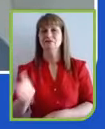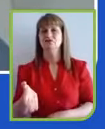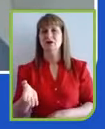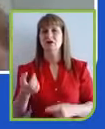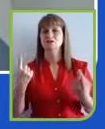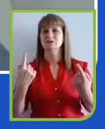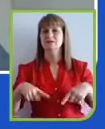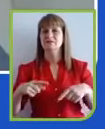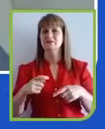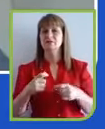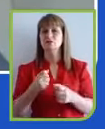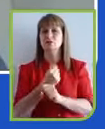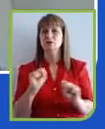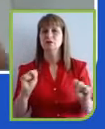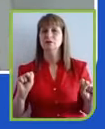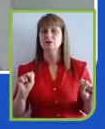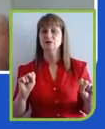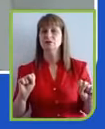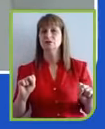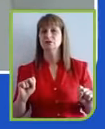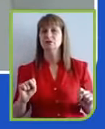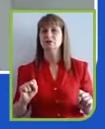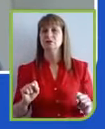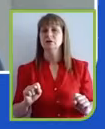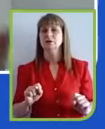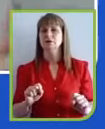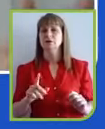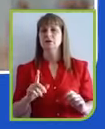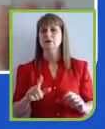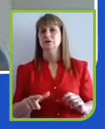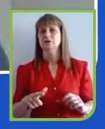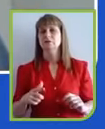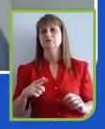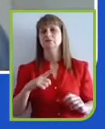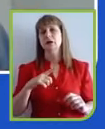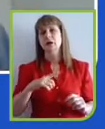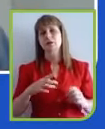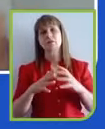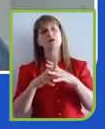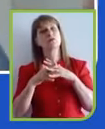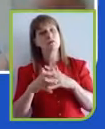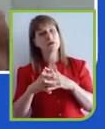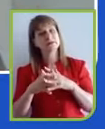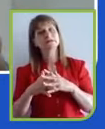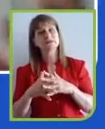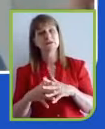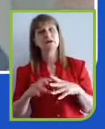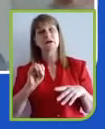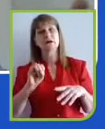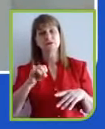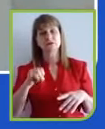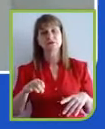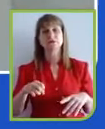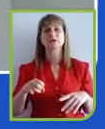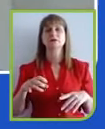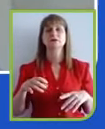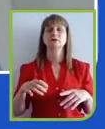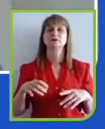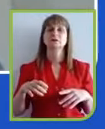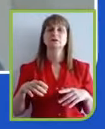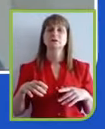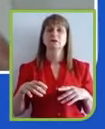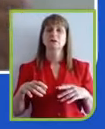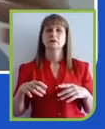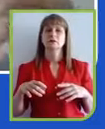interdependência como caldo, traz uma complexidade. Não é à toa que esse assunto é discutido desde 1992.